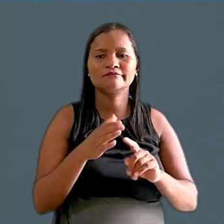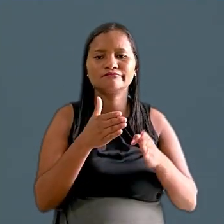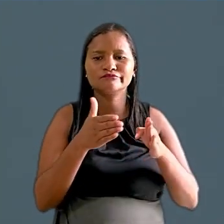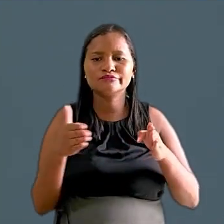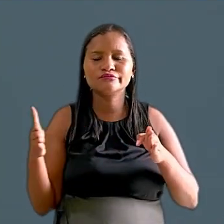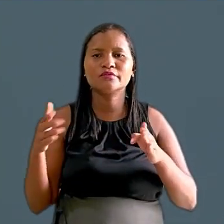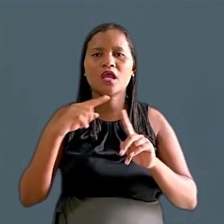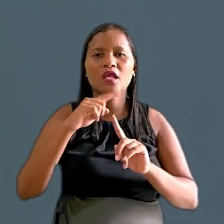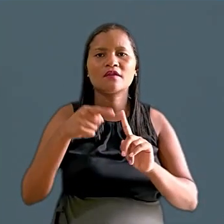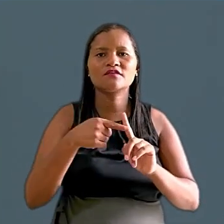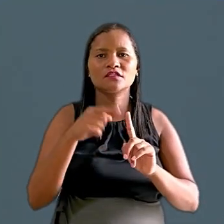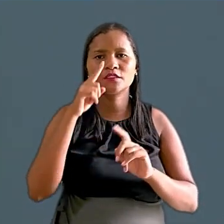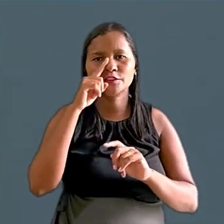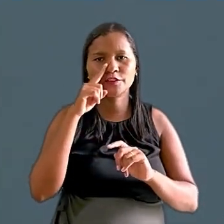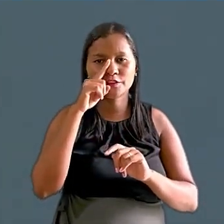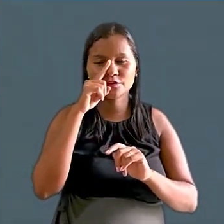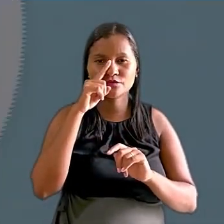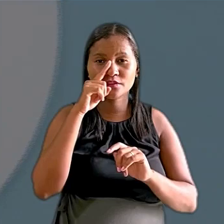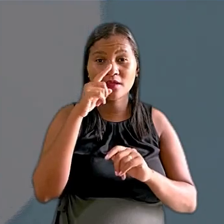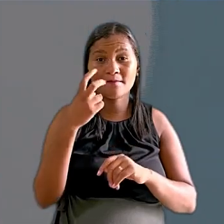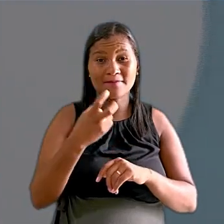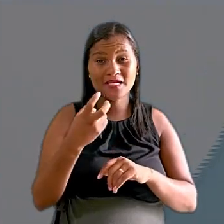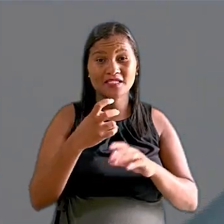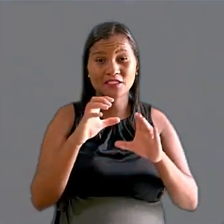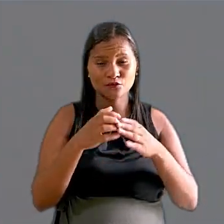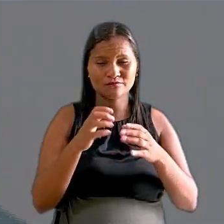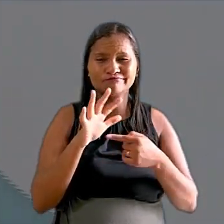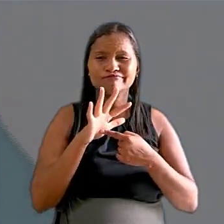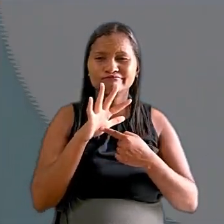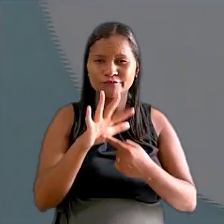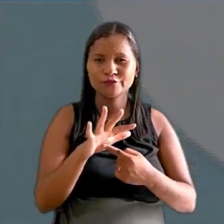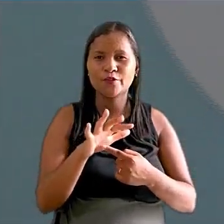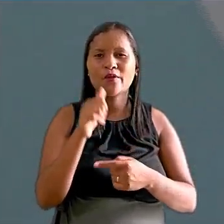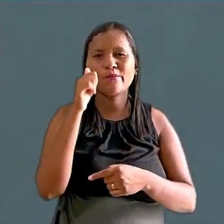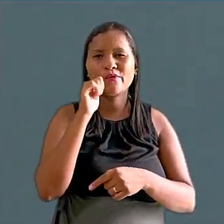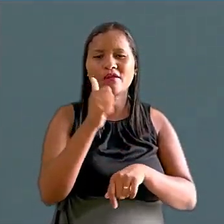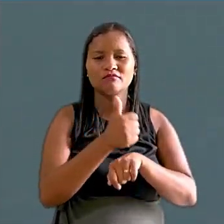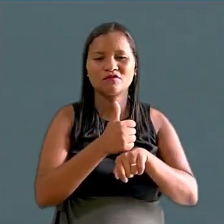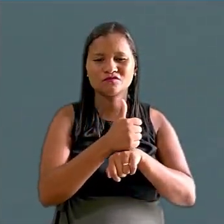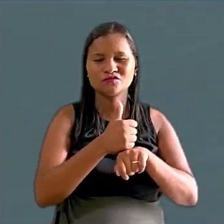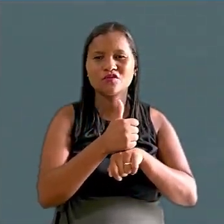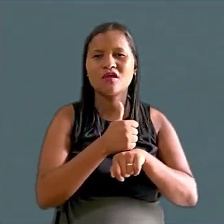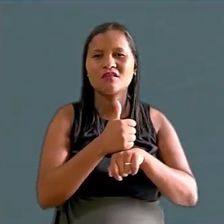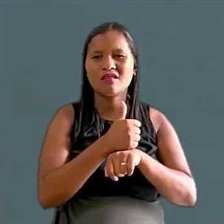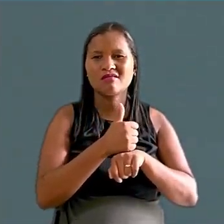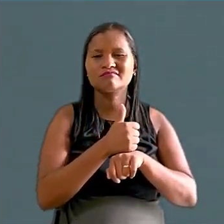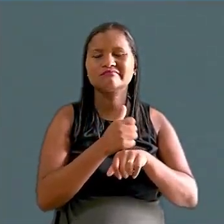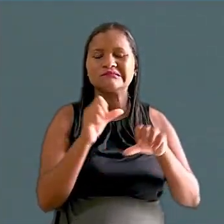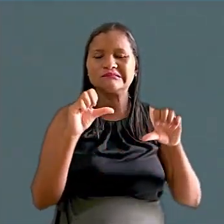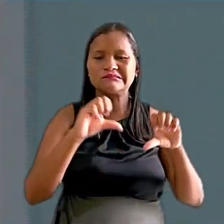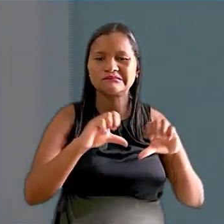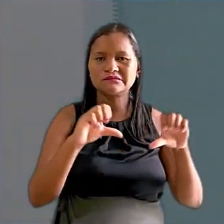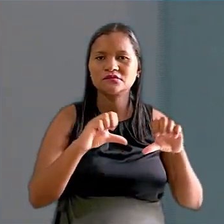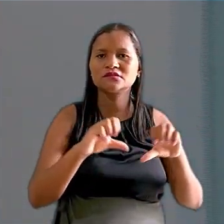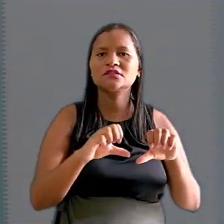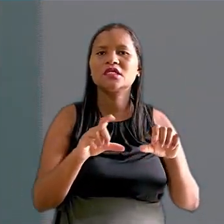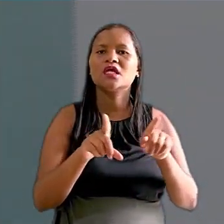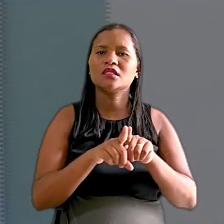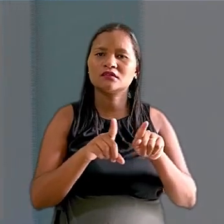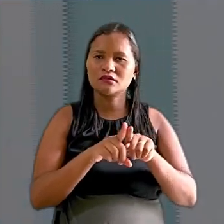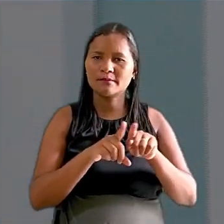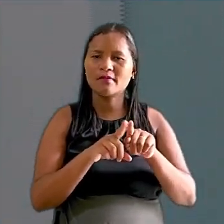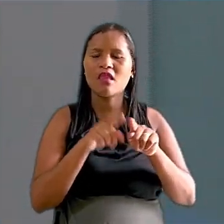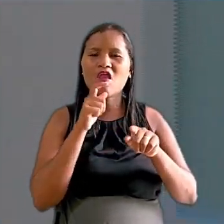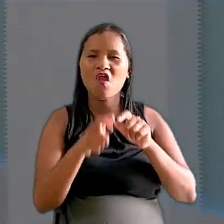moral durante gestação de risco. Para a quinta turma, ficou demonstrado que a profissional foi submetida a condições precárias,